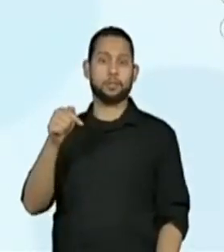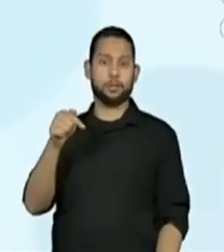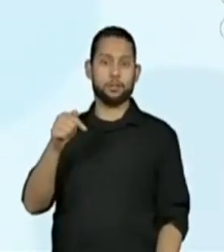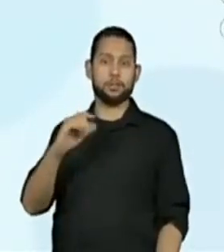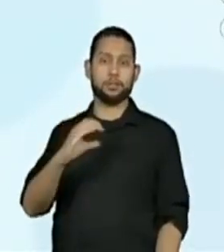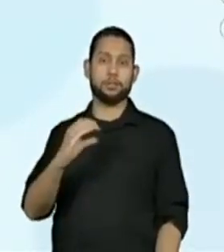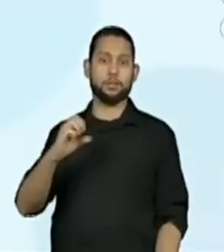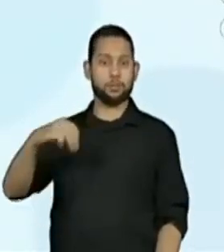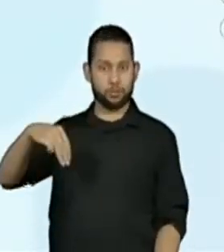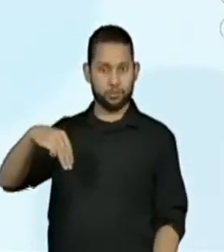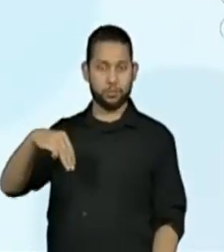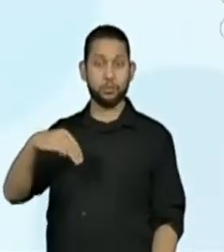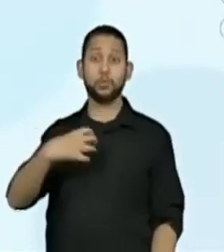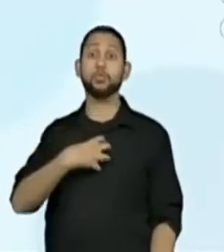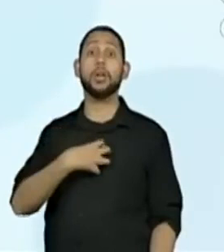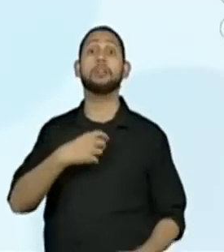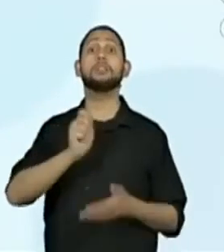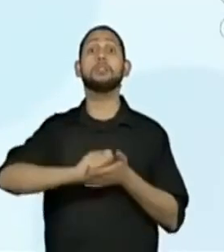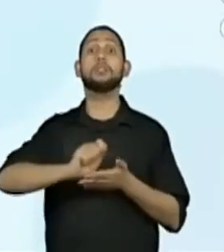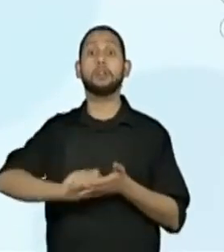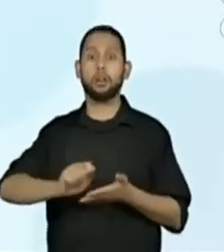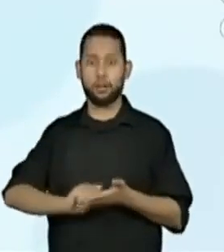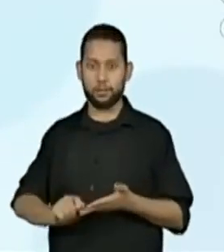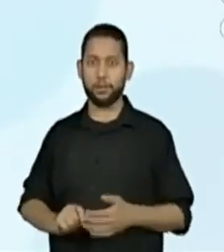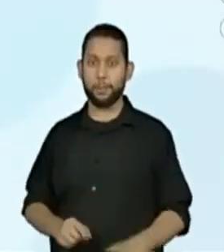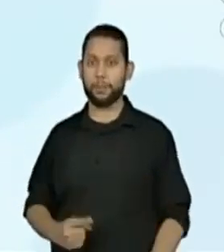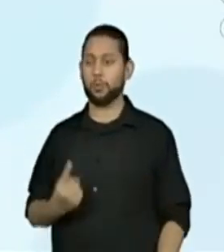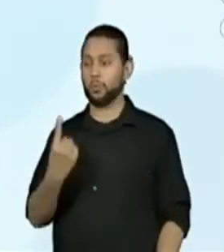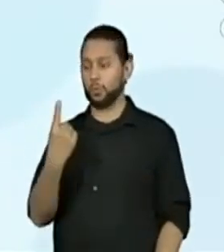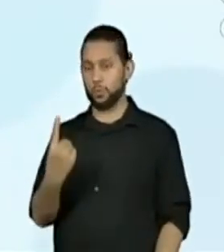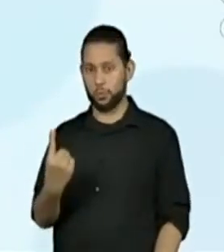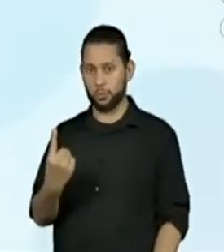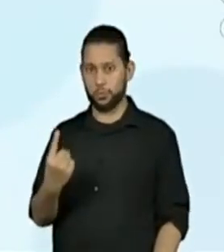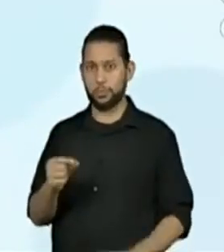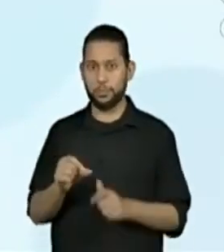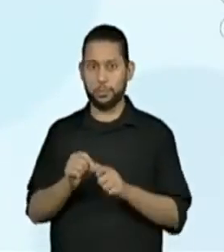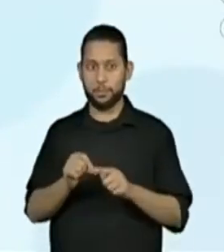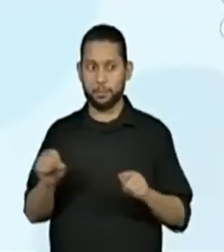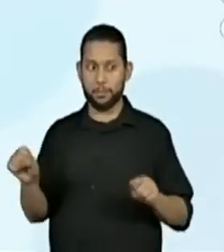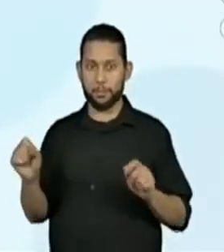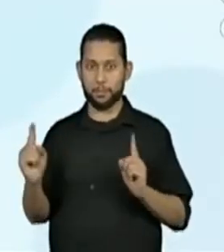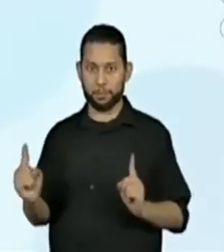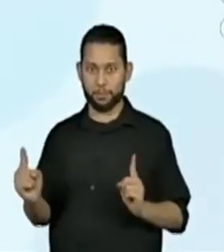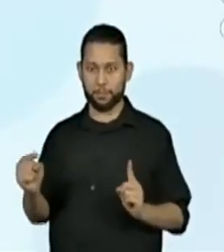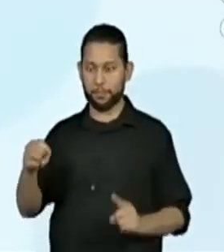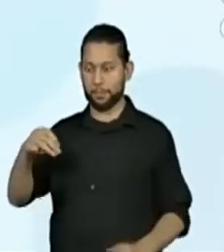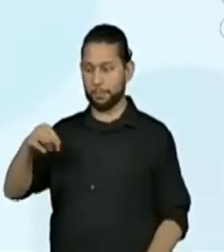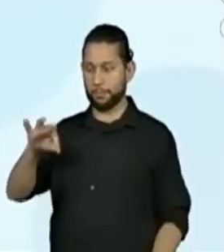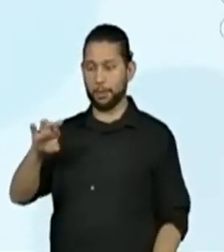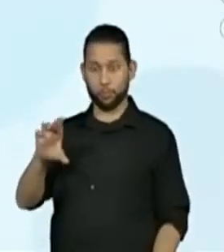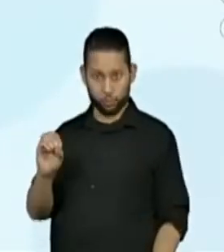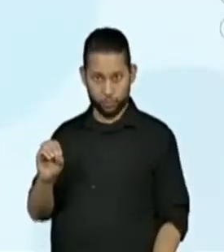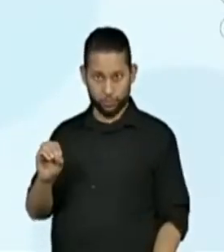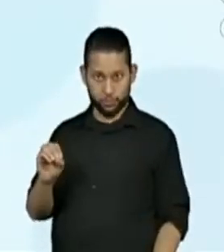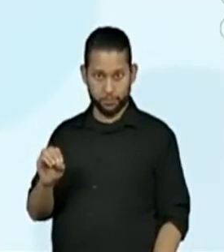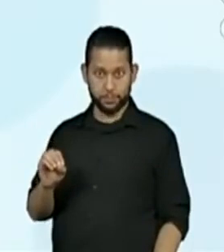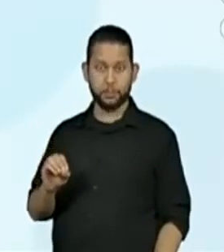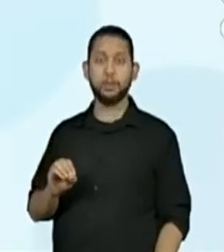Escrever por extenso? Um metro e